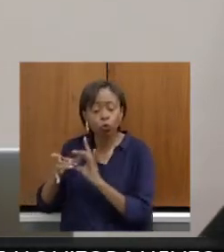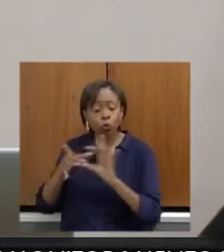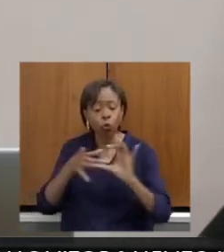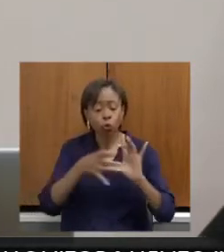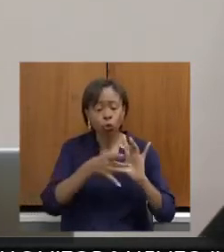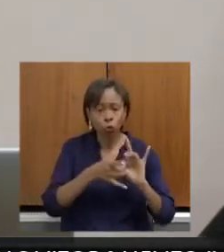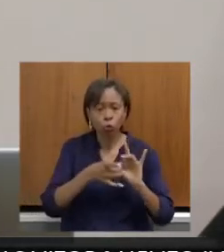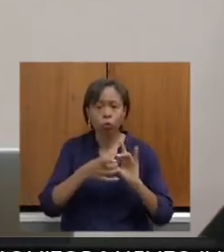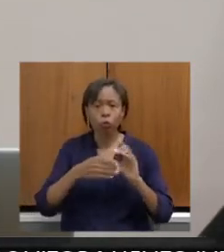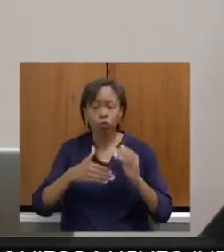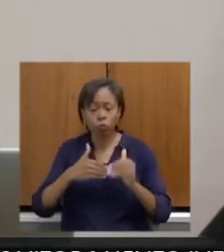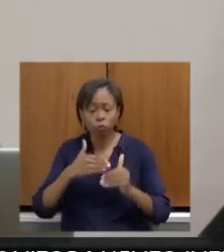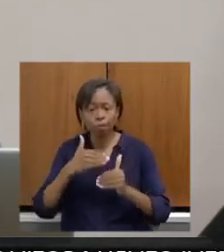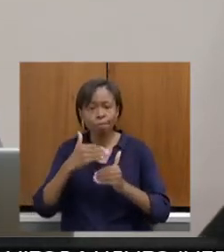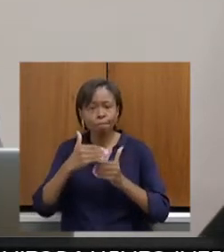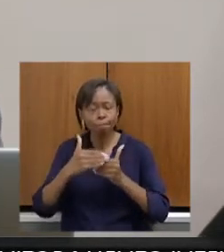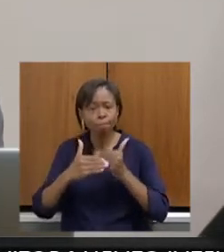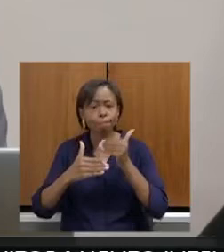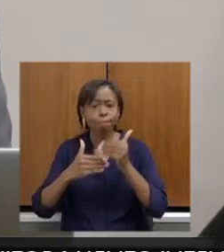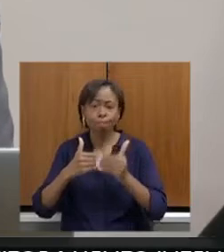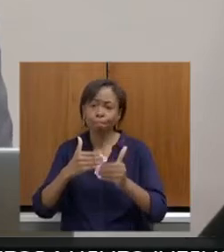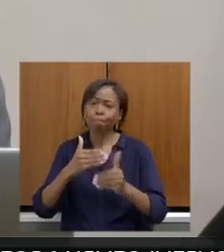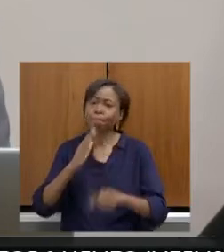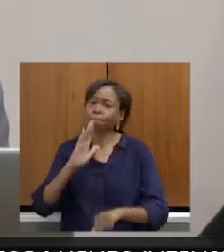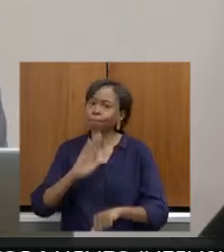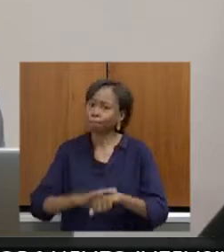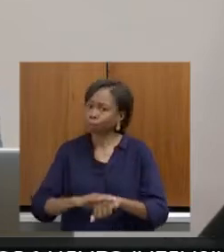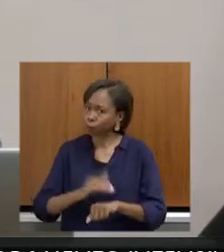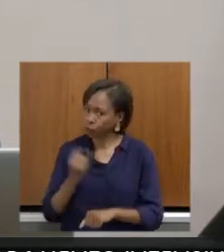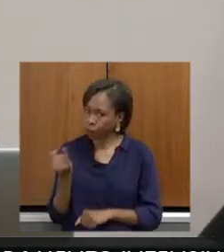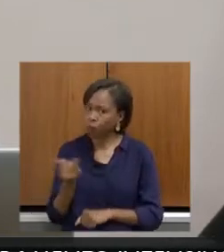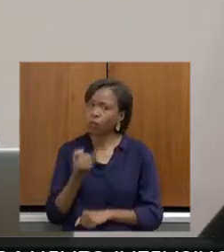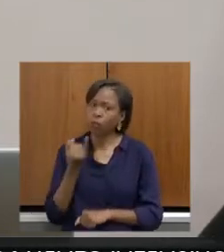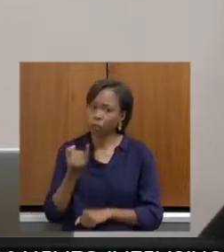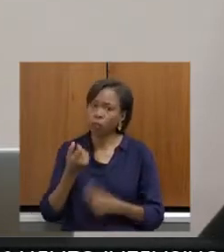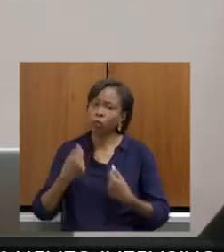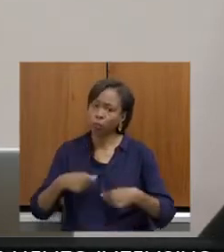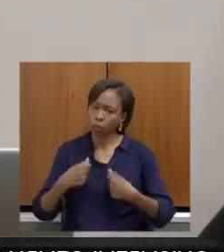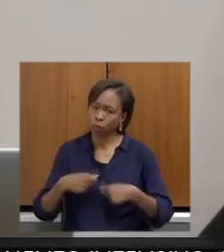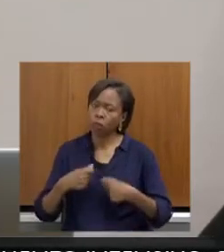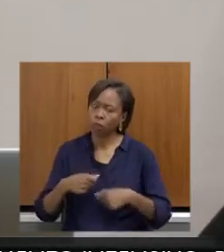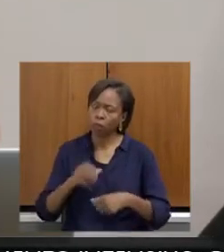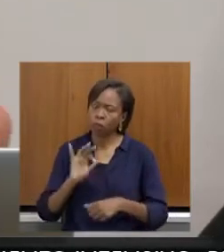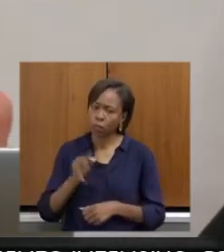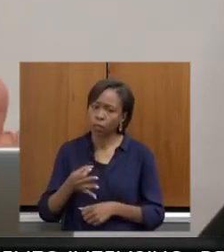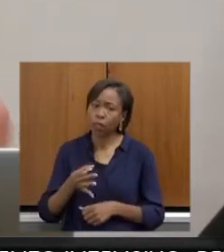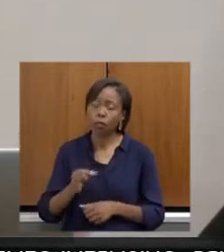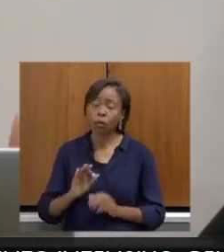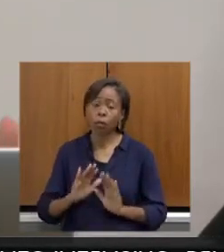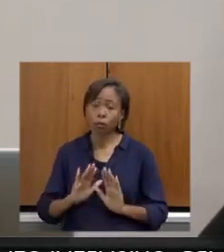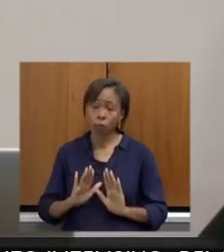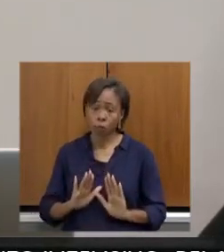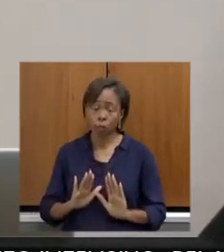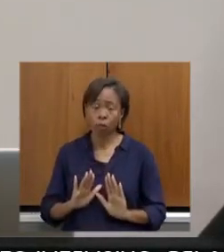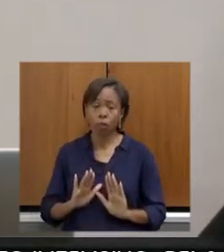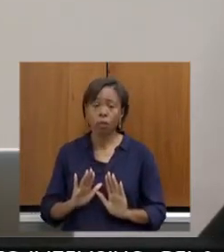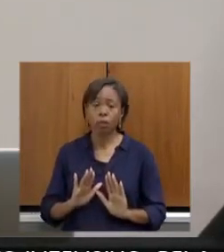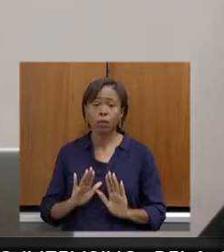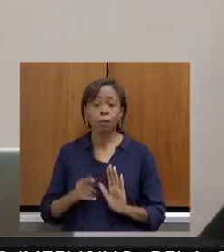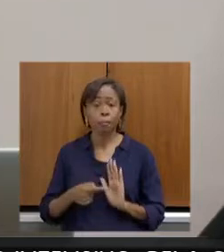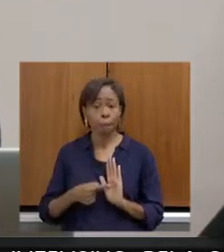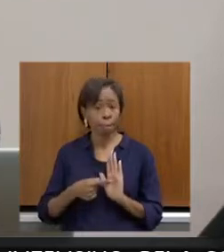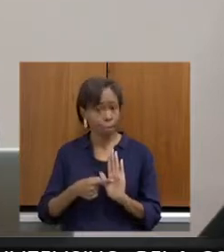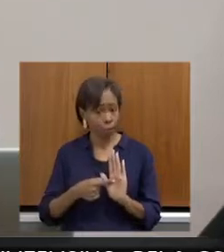É de suma importância e acho que já passou da hora que isso aconteça. E é preciso isso mesmo. Mas temos, como está sendo